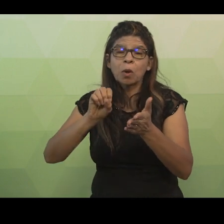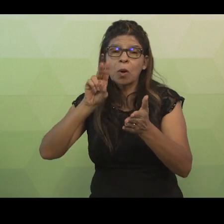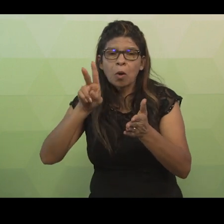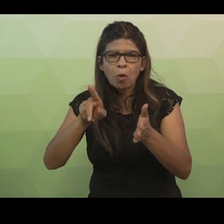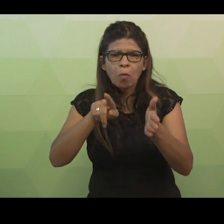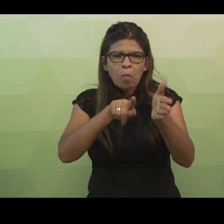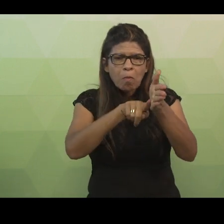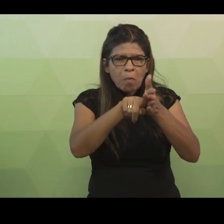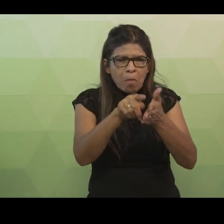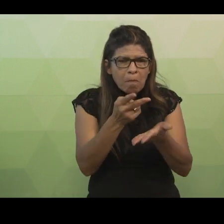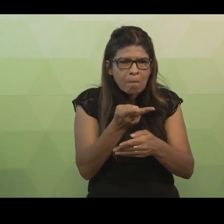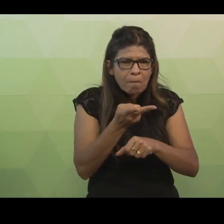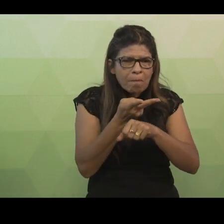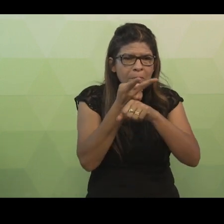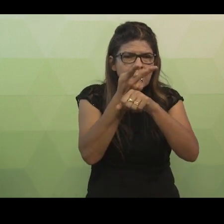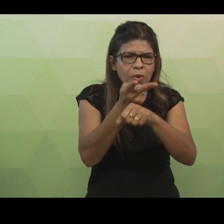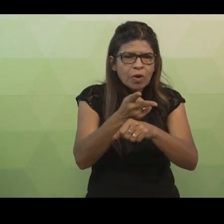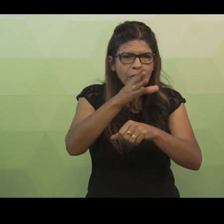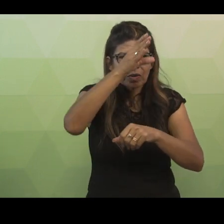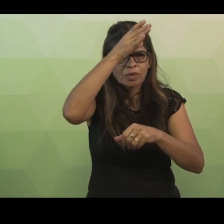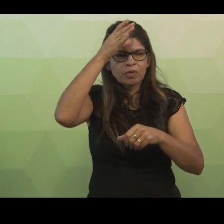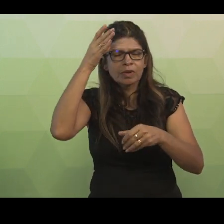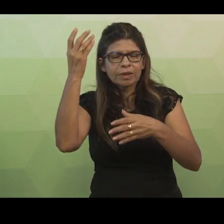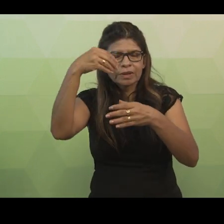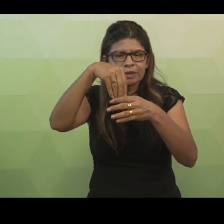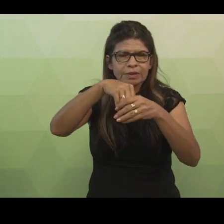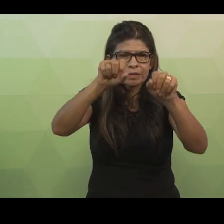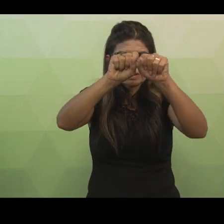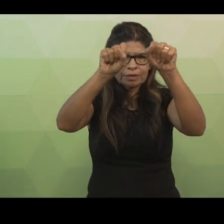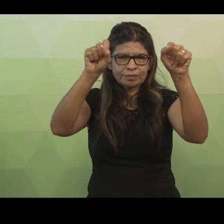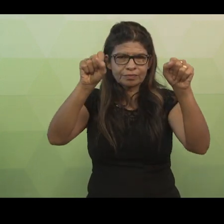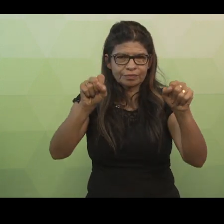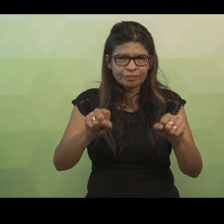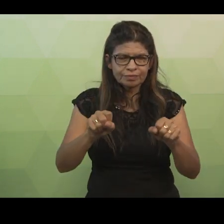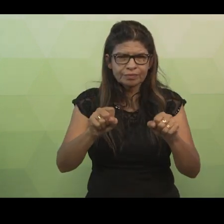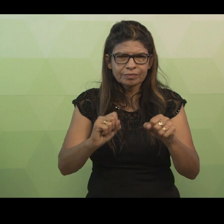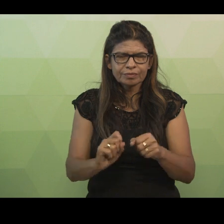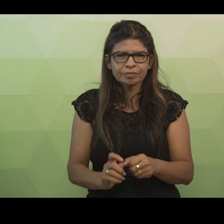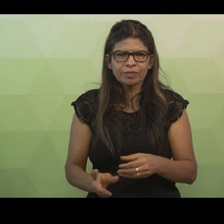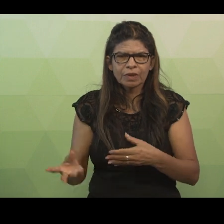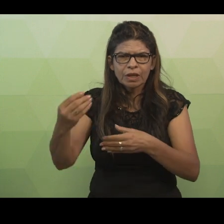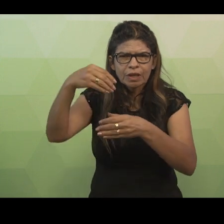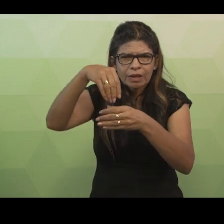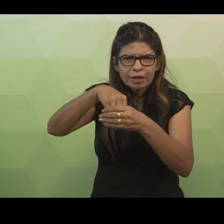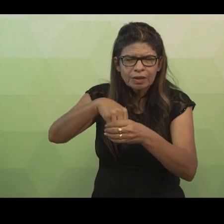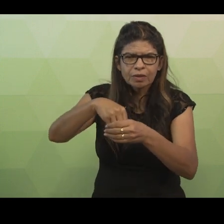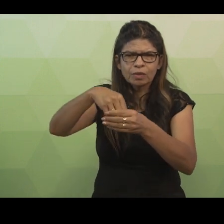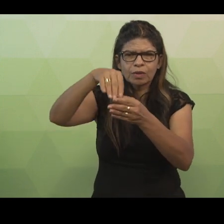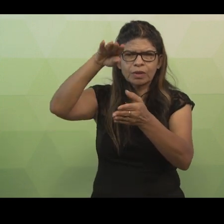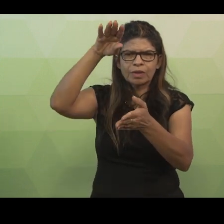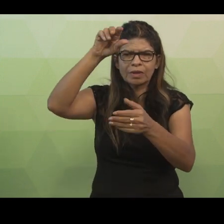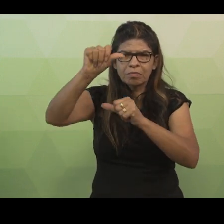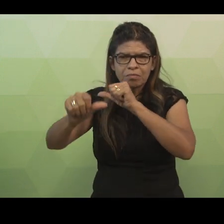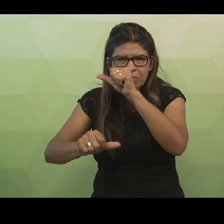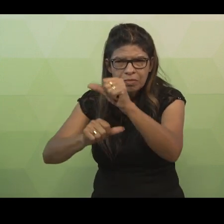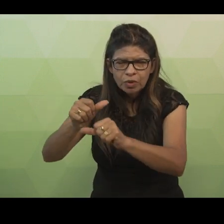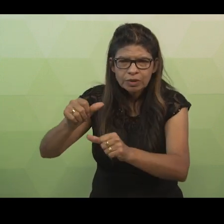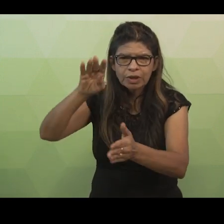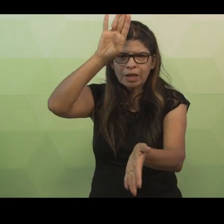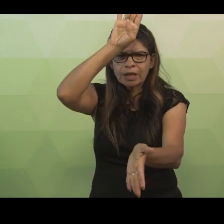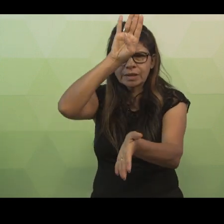Portanto, identificamos quatro operações. Incluir, alterar, excluir e consultar.